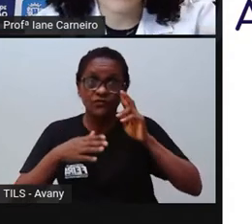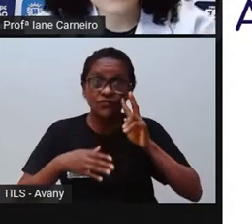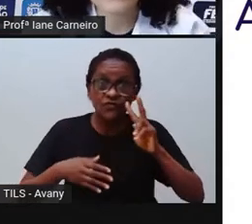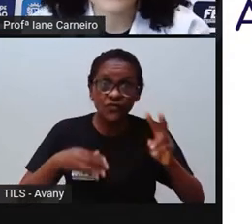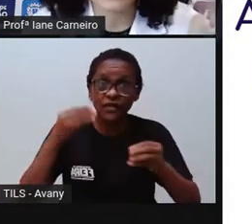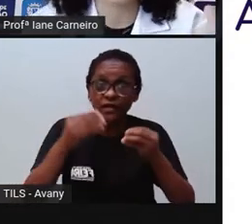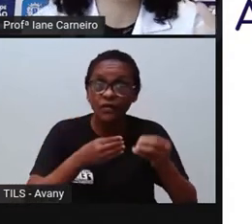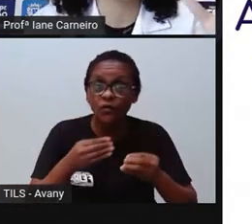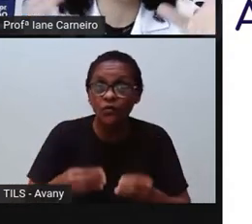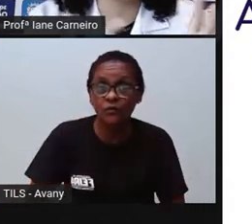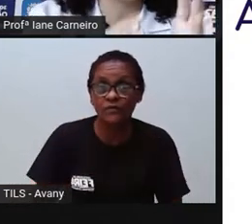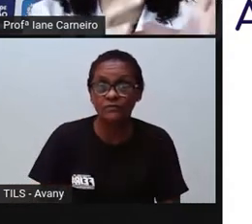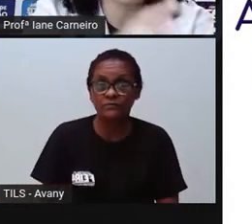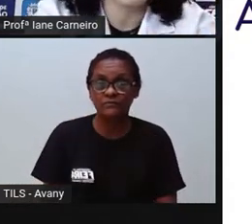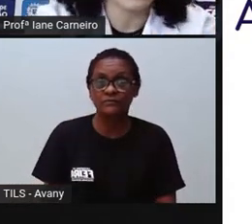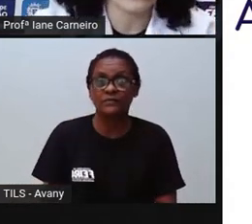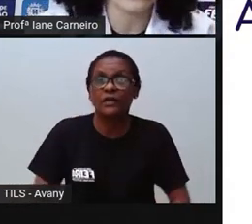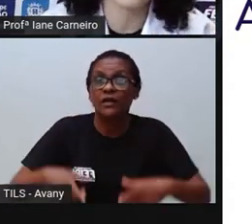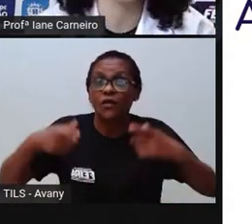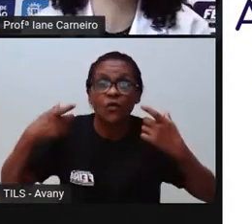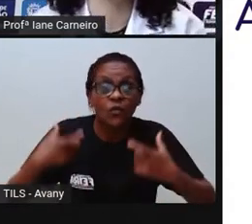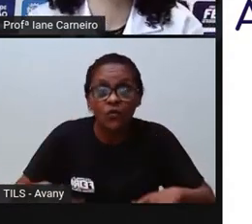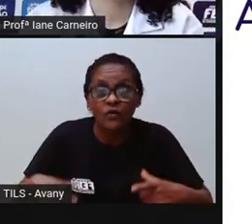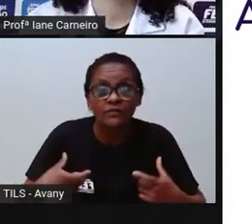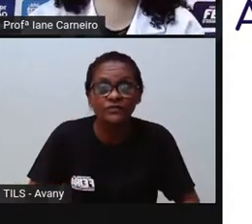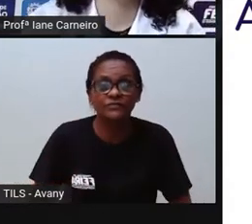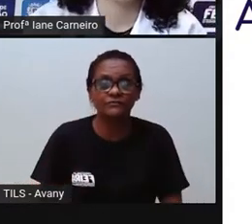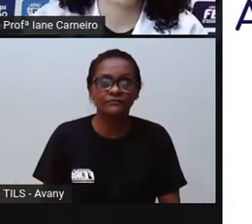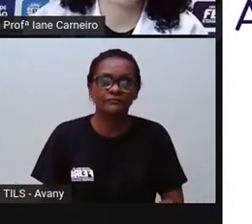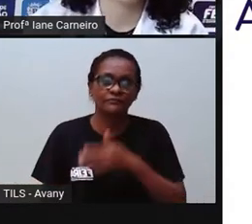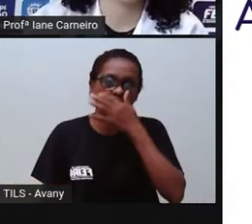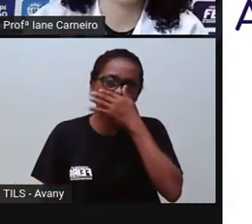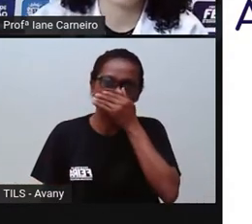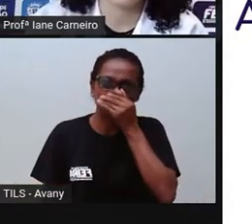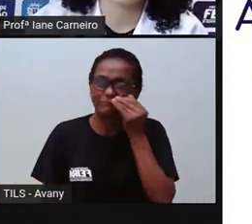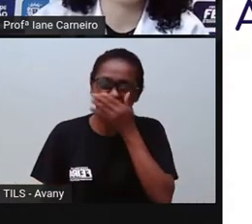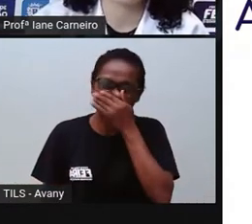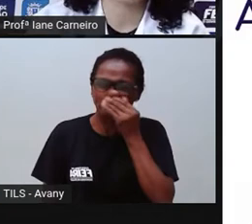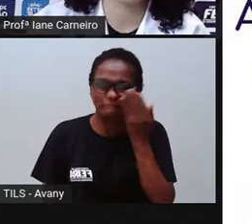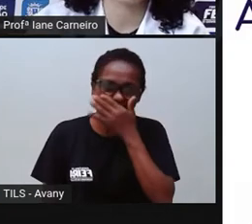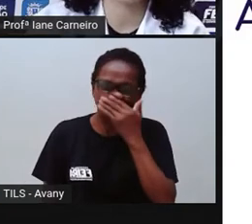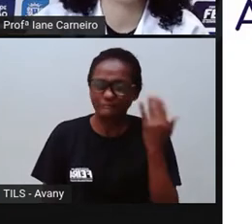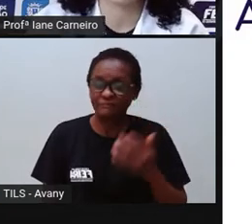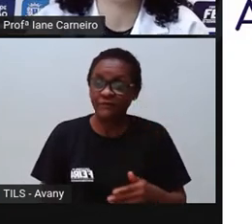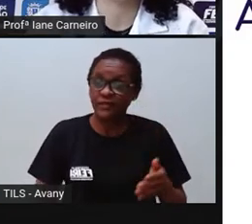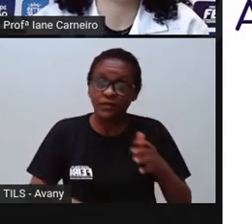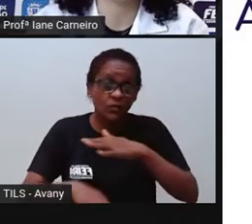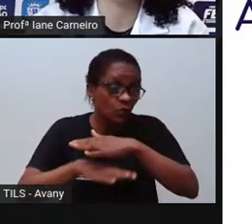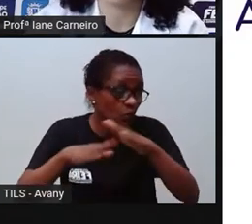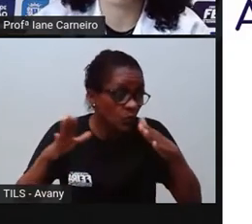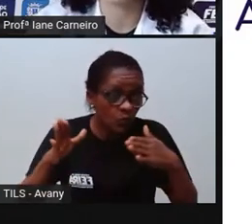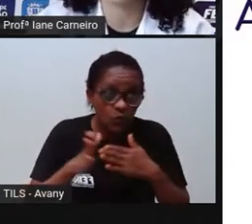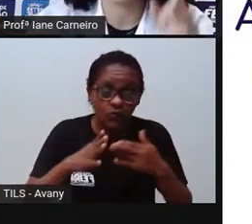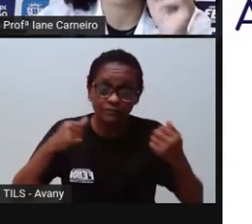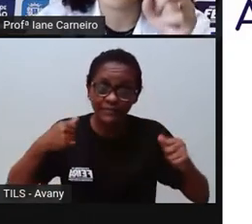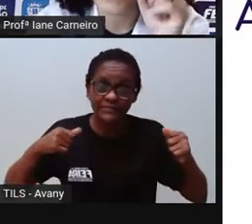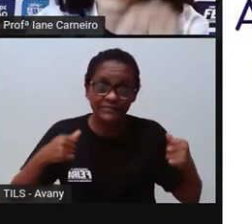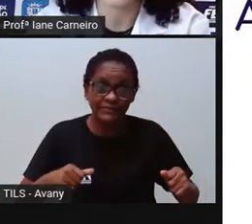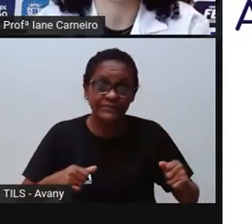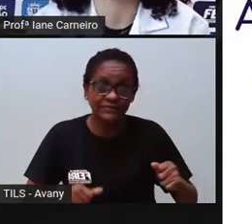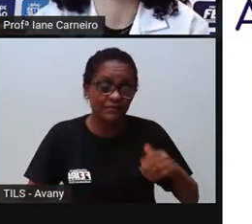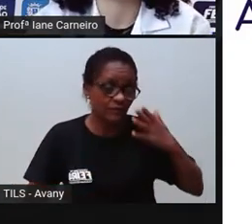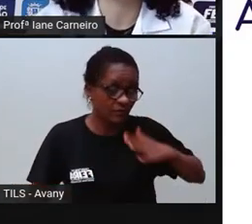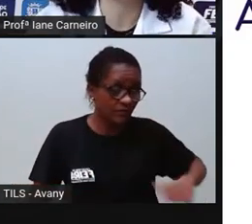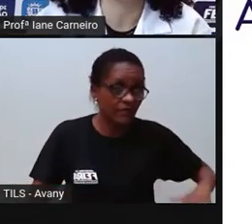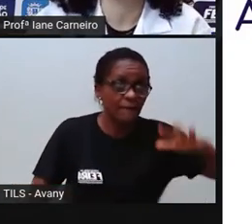casa, tem casos que tem a lavanderia, né, então, os materiais de limpeza, eles devem estar fora do alcance de vocês,